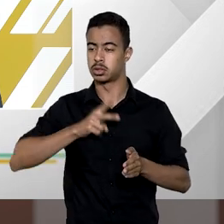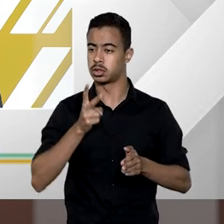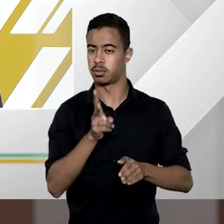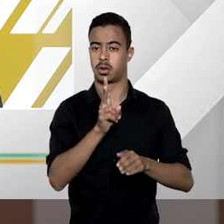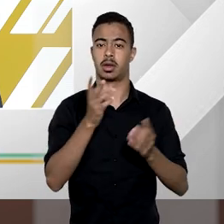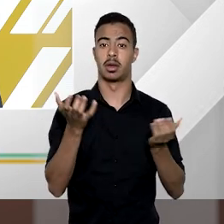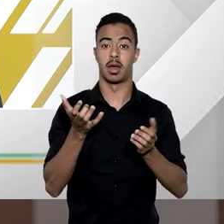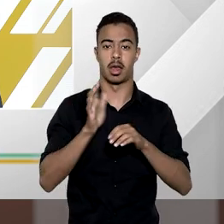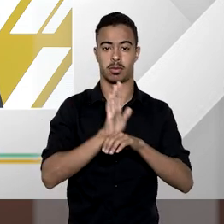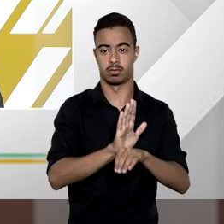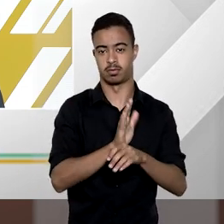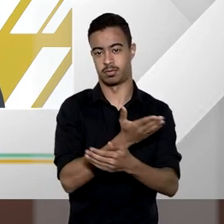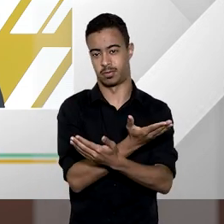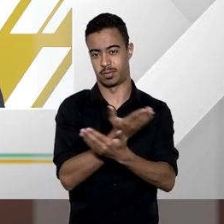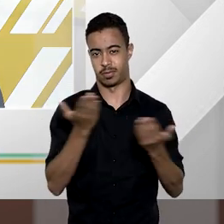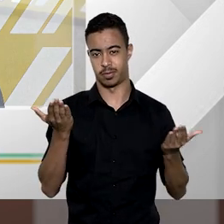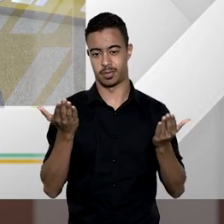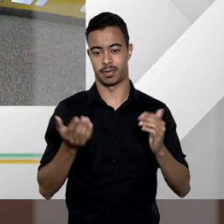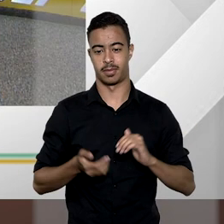sempre à disposição de vocês